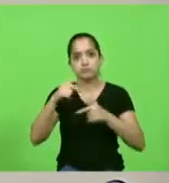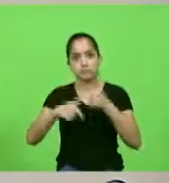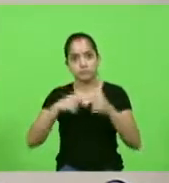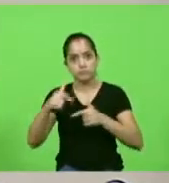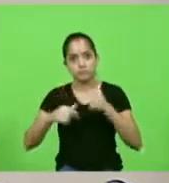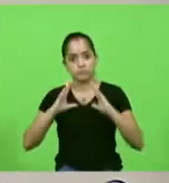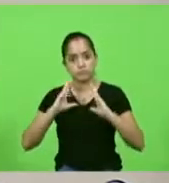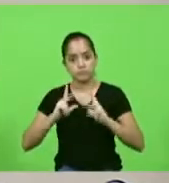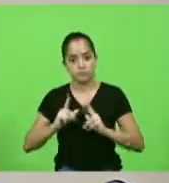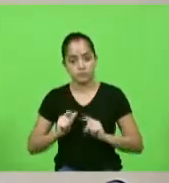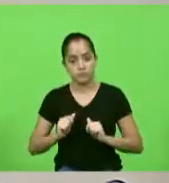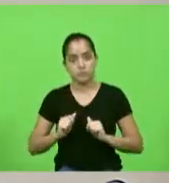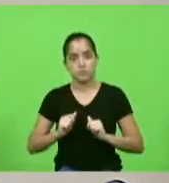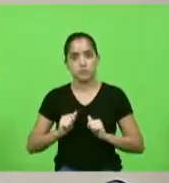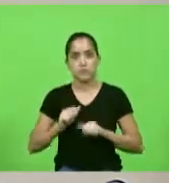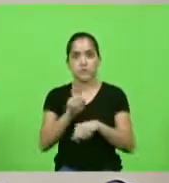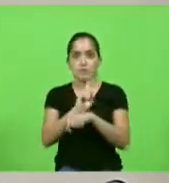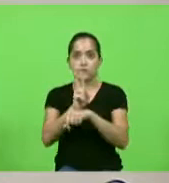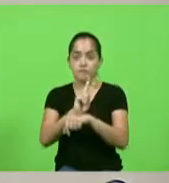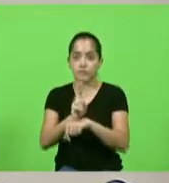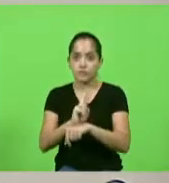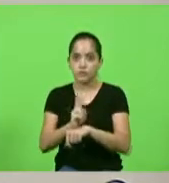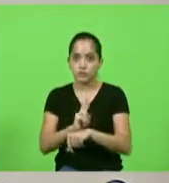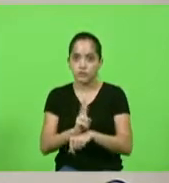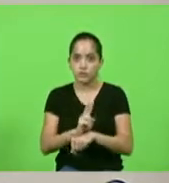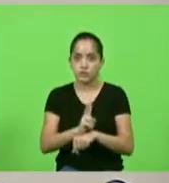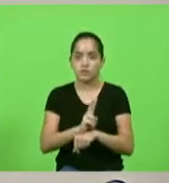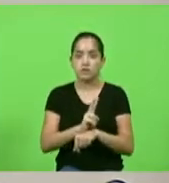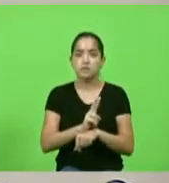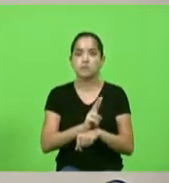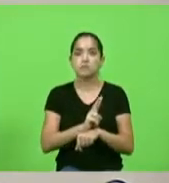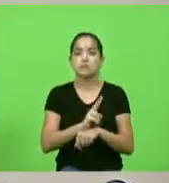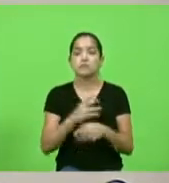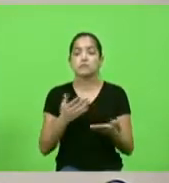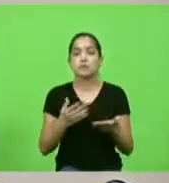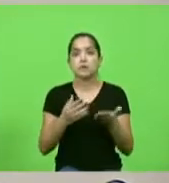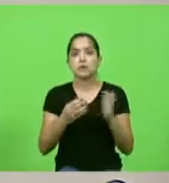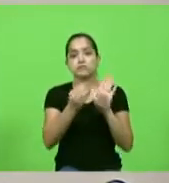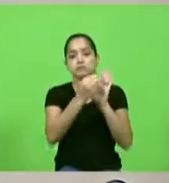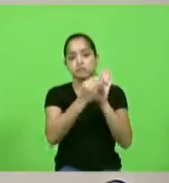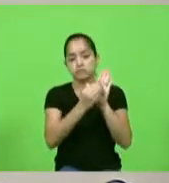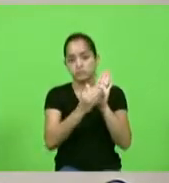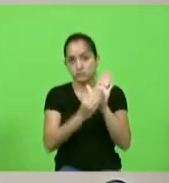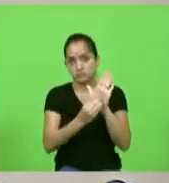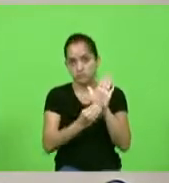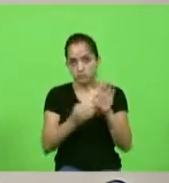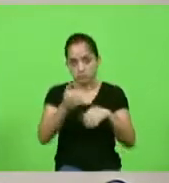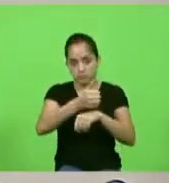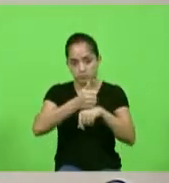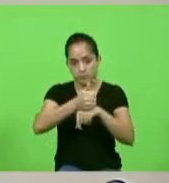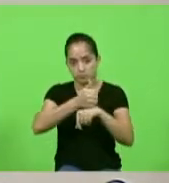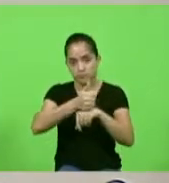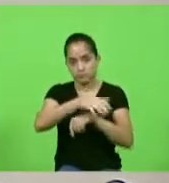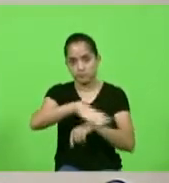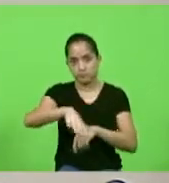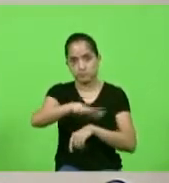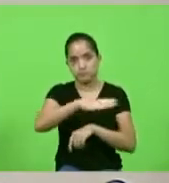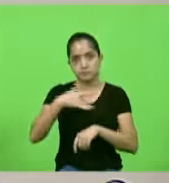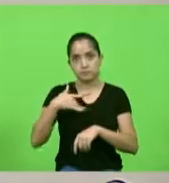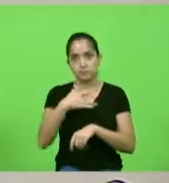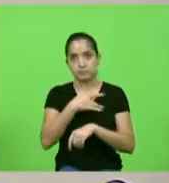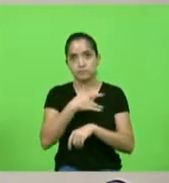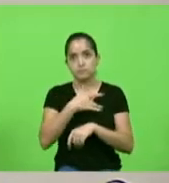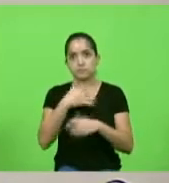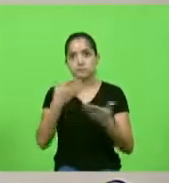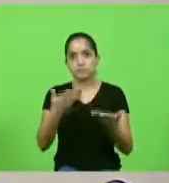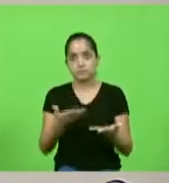e vigilância que se enquadram dentro daqueles considerados profissionais de saúde conferindo-lhes